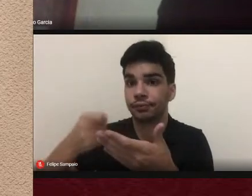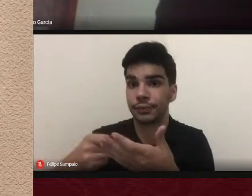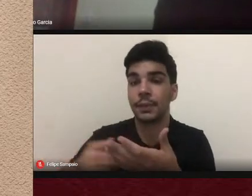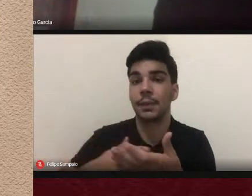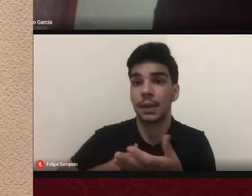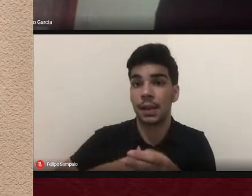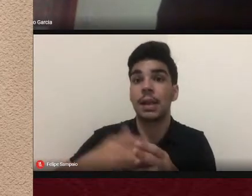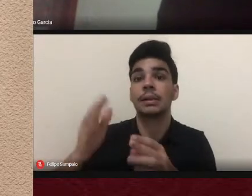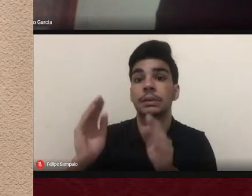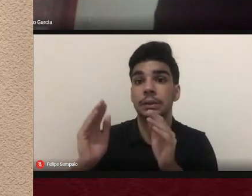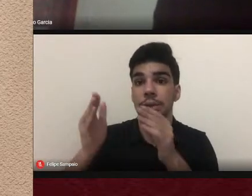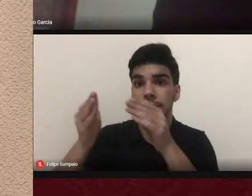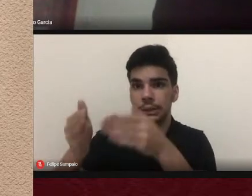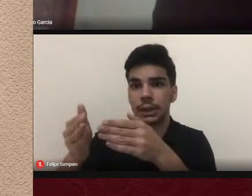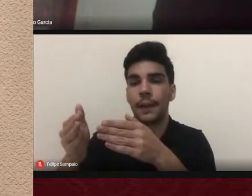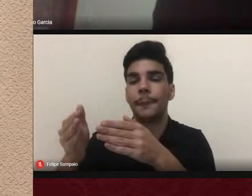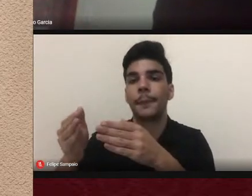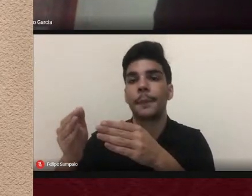atua mais no curso que se aposentou